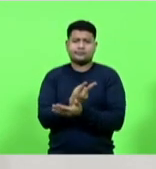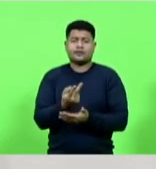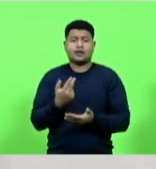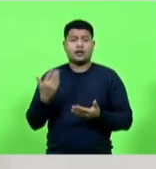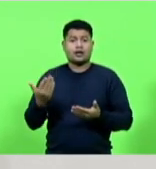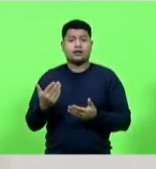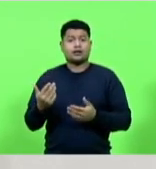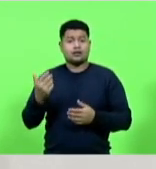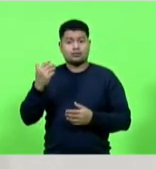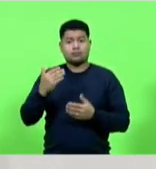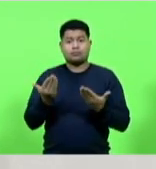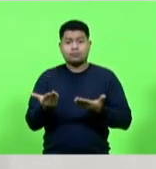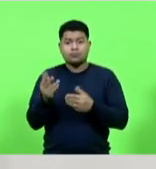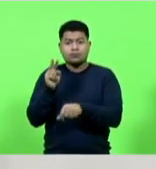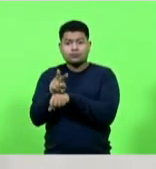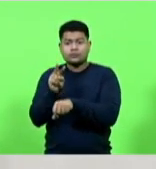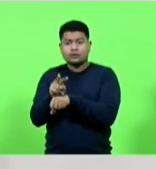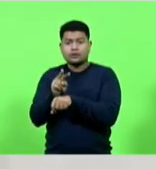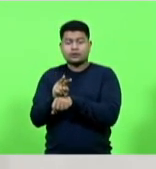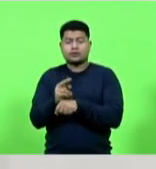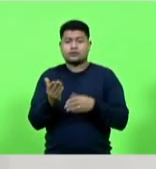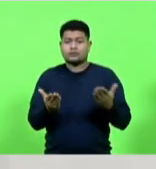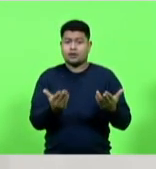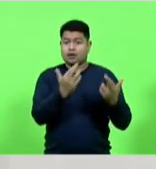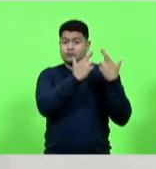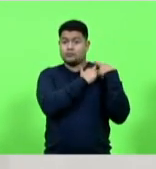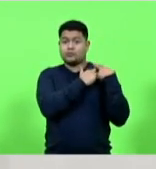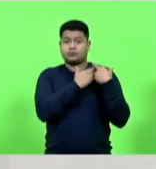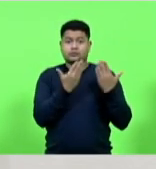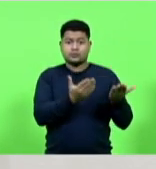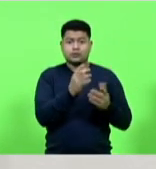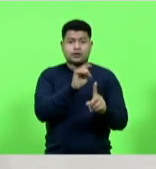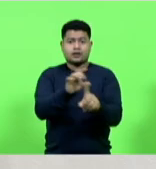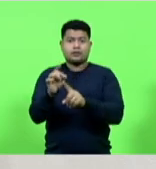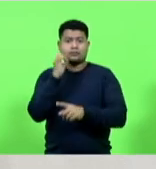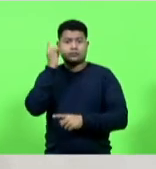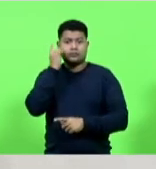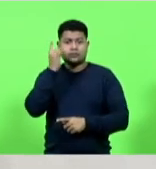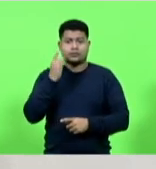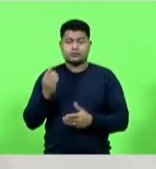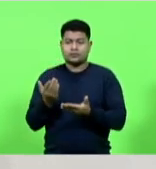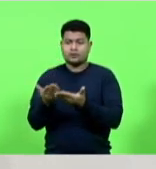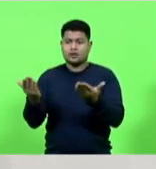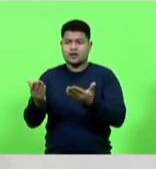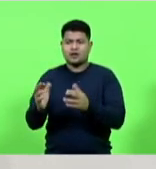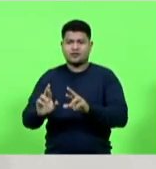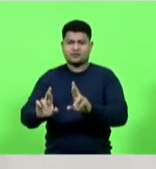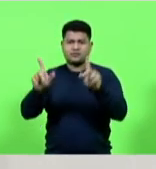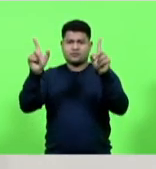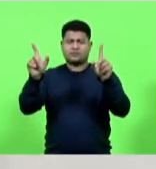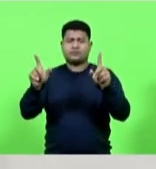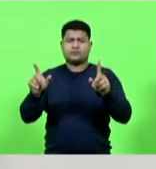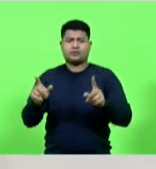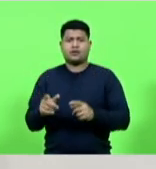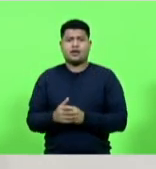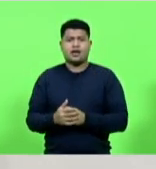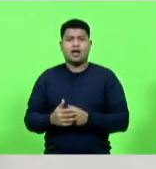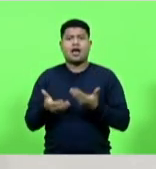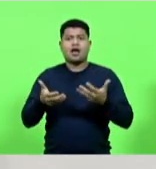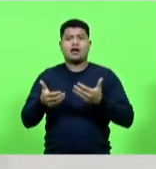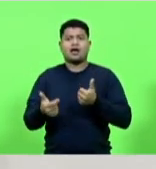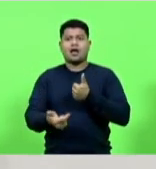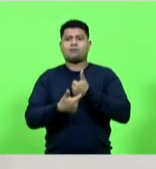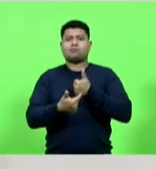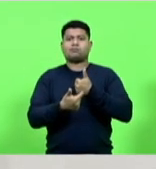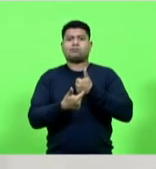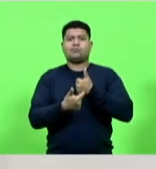fiscalizador do parlamentar legítimo e necessário com esse tipo de pirotecnia retórica em busca de likes nas redes sociais